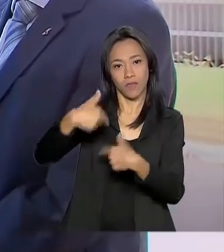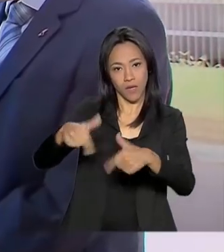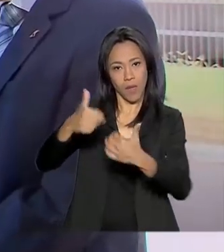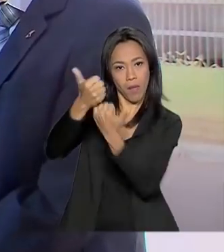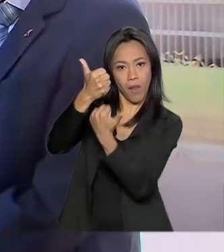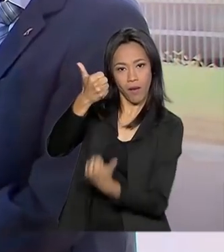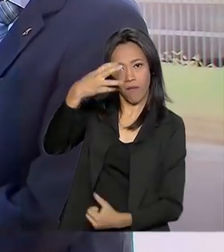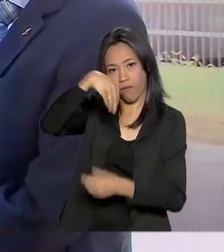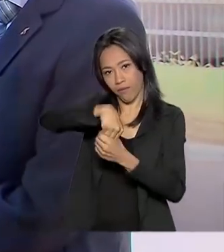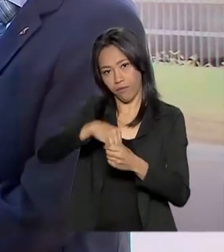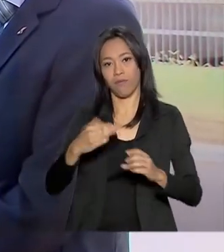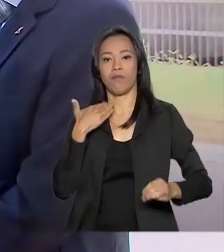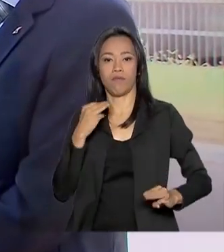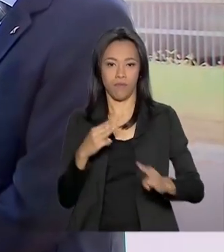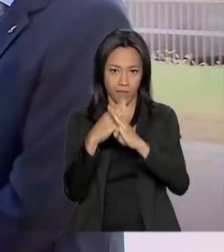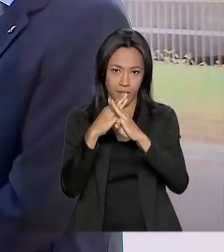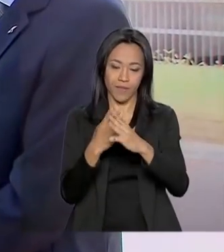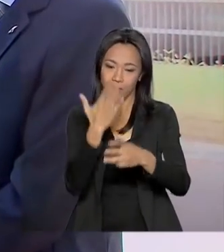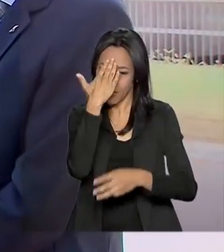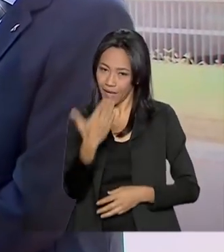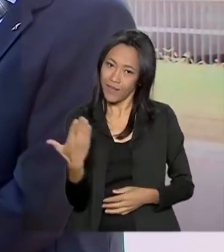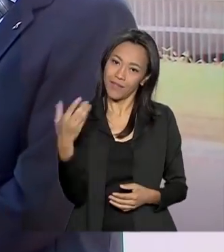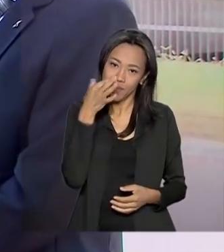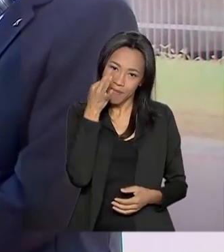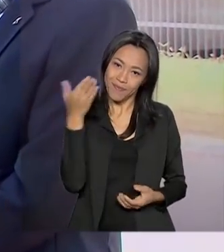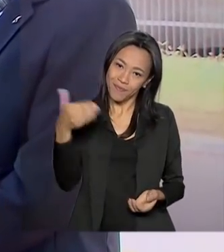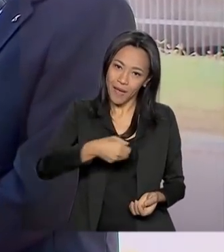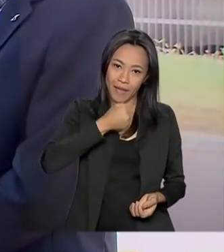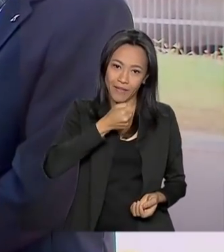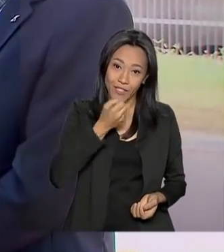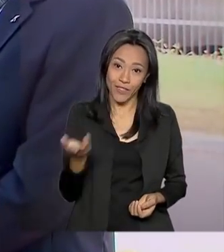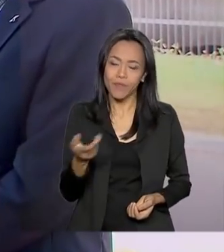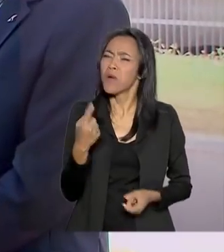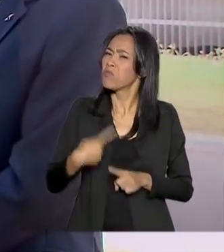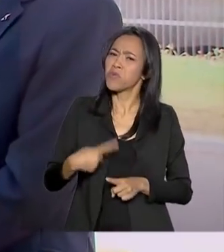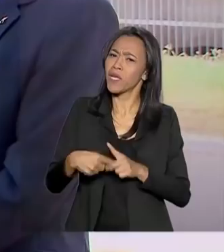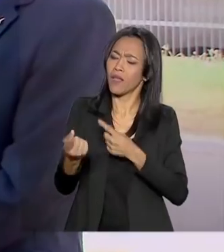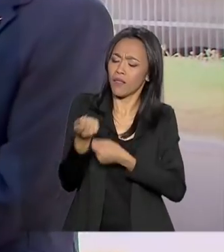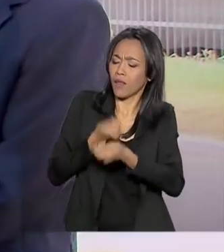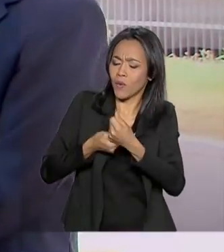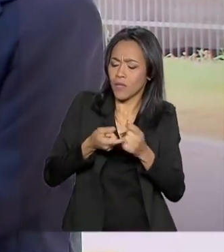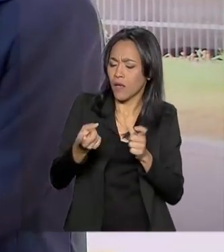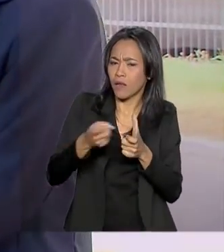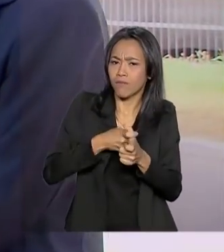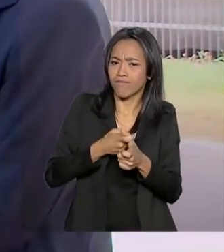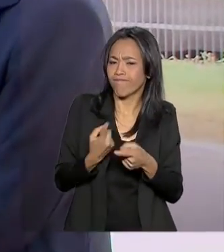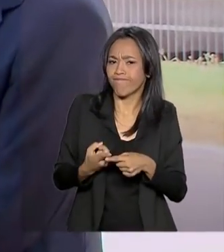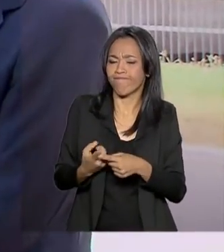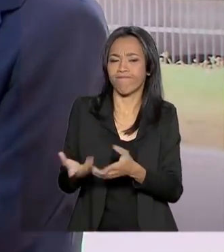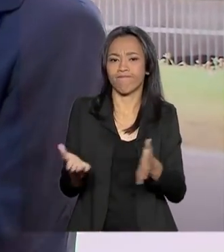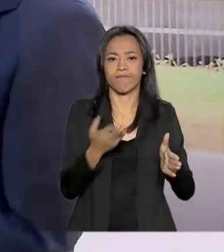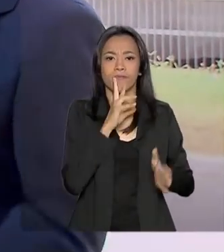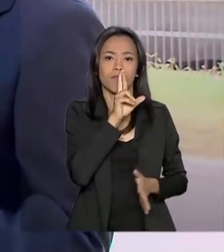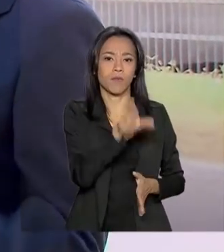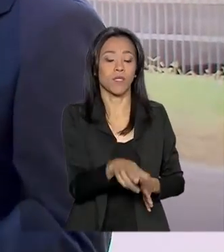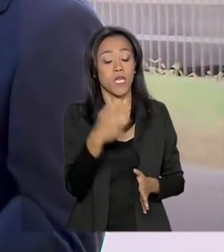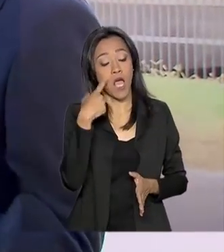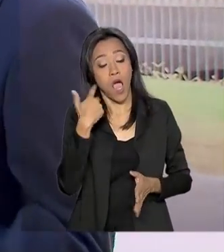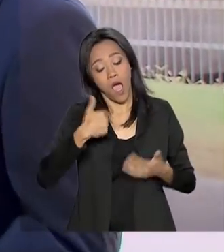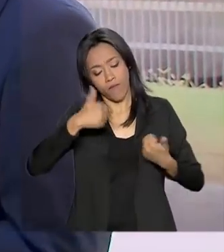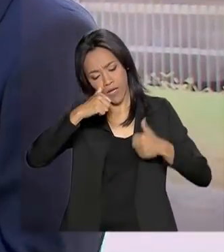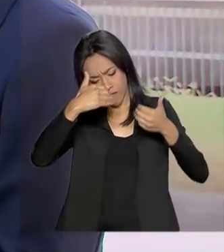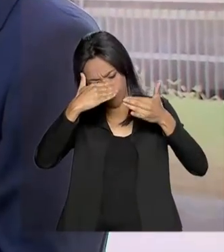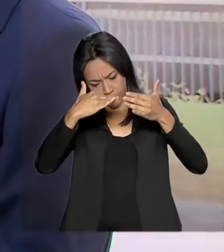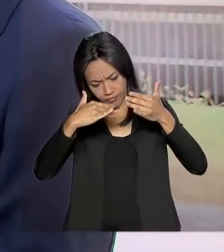Walter, bom dia, obrigada pela sua presença aqui na TV Brasil. Por que renegociar essas dívidas? Nós fizemos uma avaliação e percebemos que tinha um